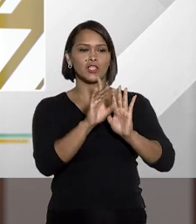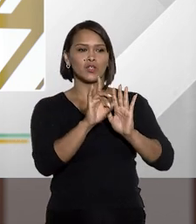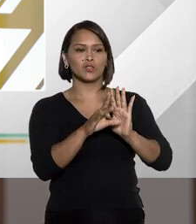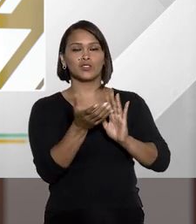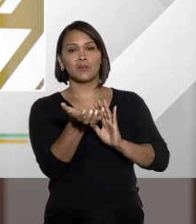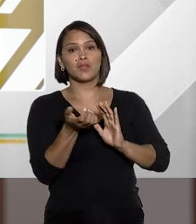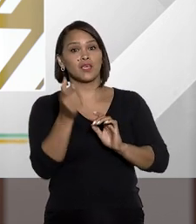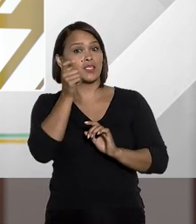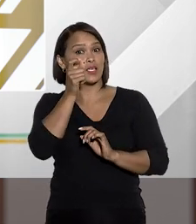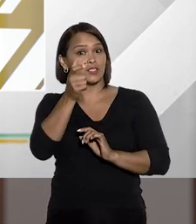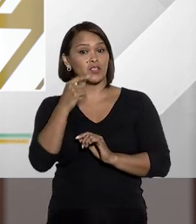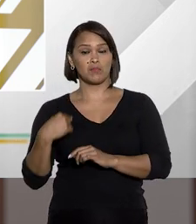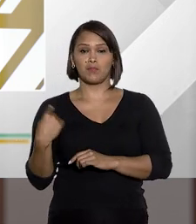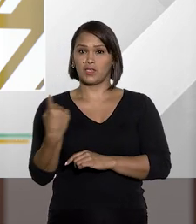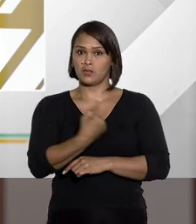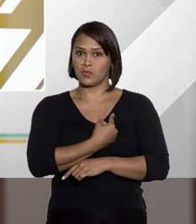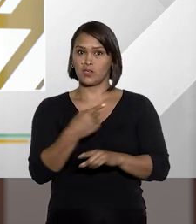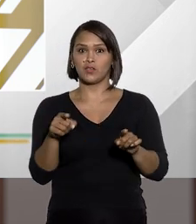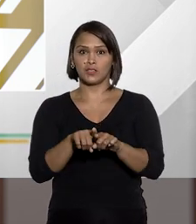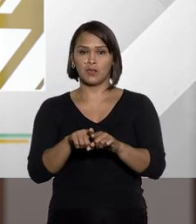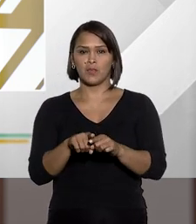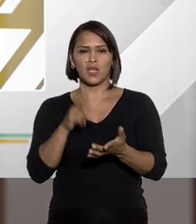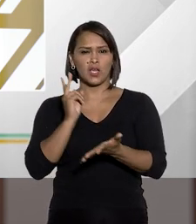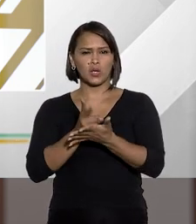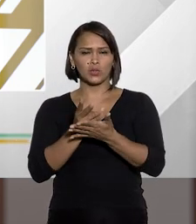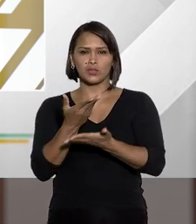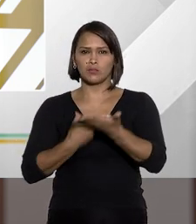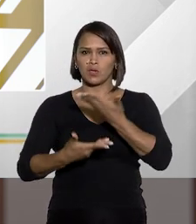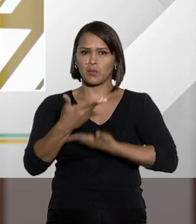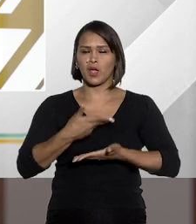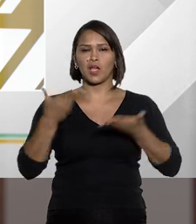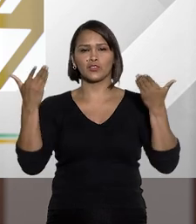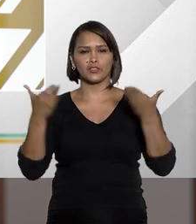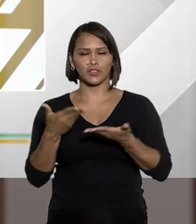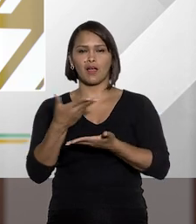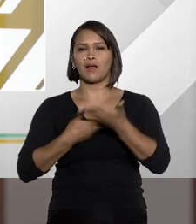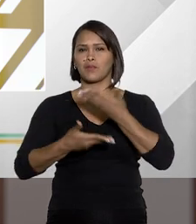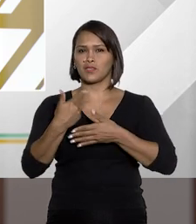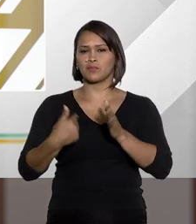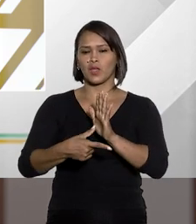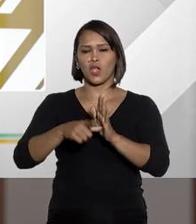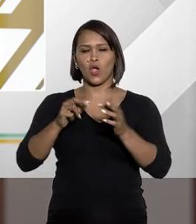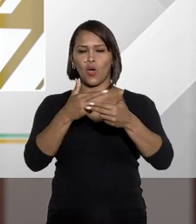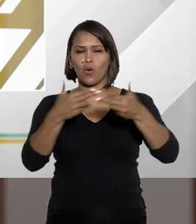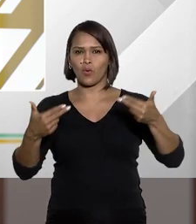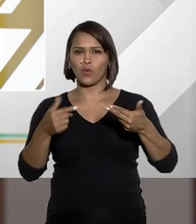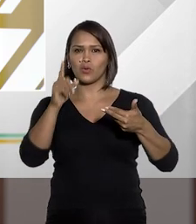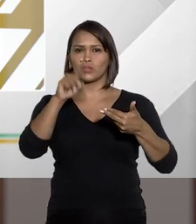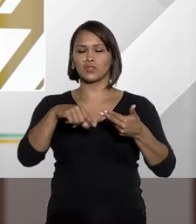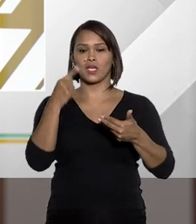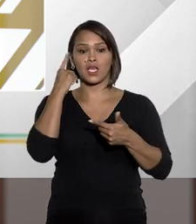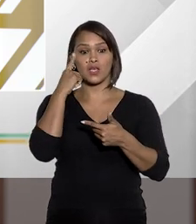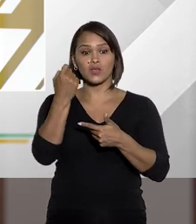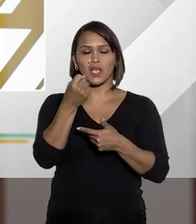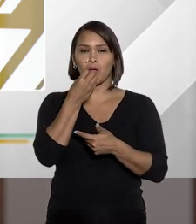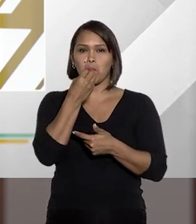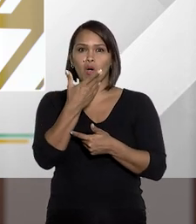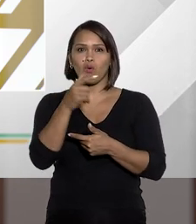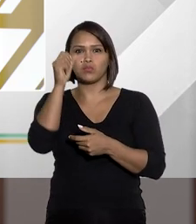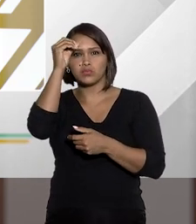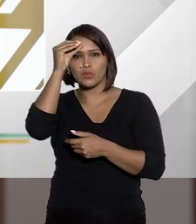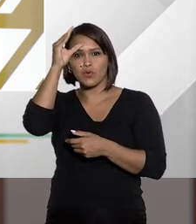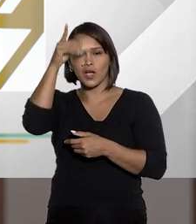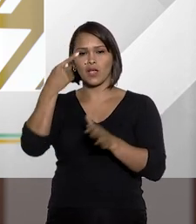serve não só pra quem está assistindo mas pra nós. Eu sempre que participo, já participei, outras vezes saio